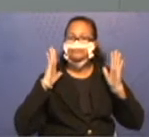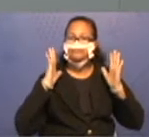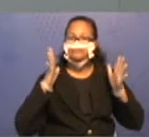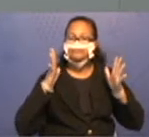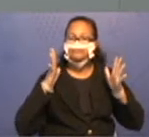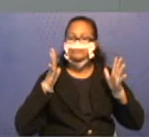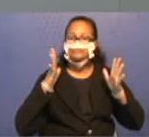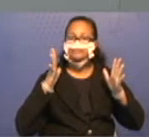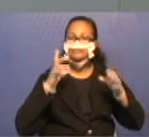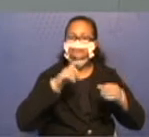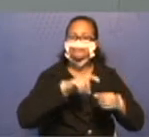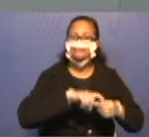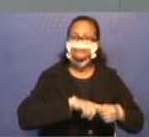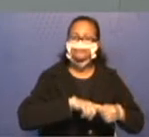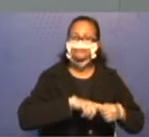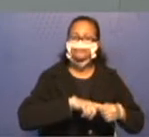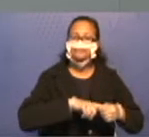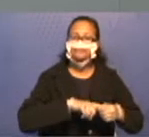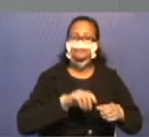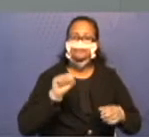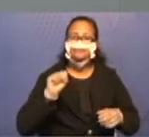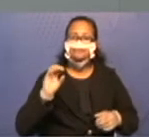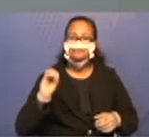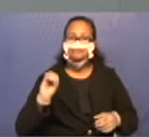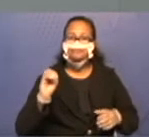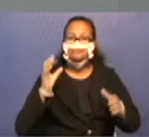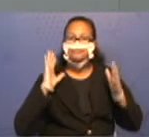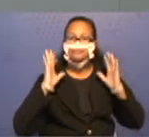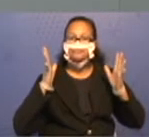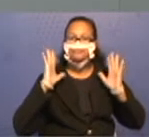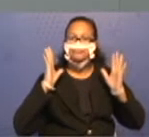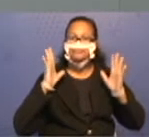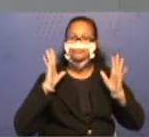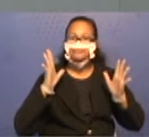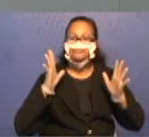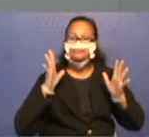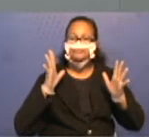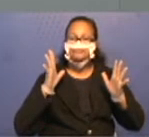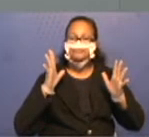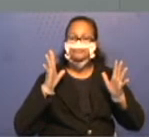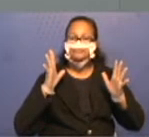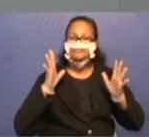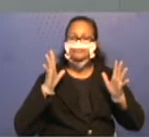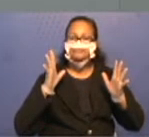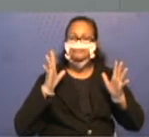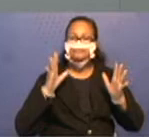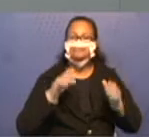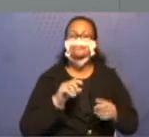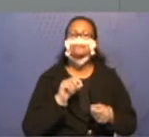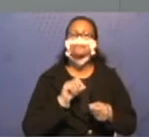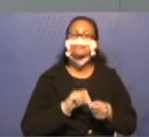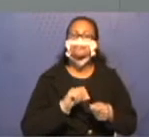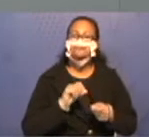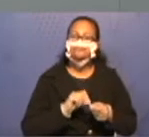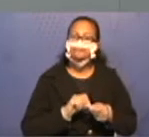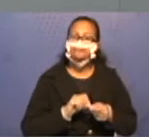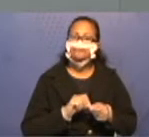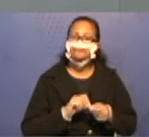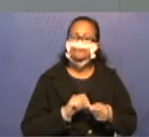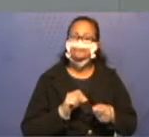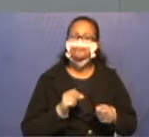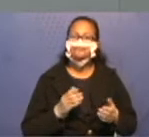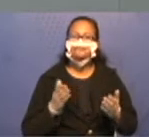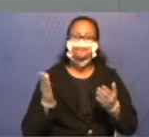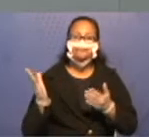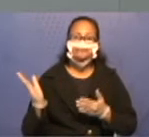cabem em 80 caminhões. Vamos trabalhar essa proposta no concreto. Lembra